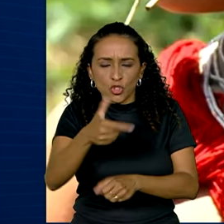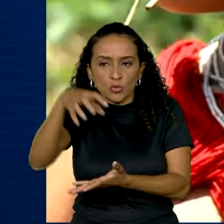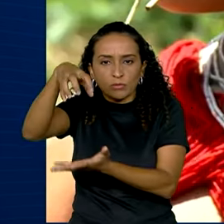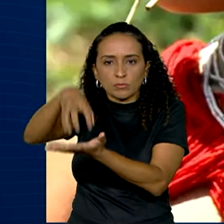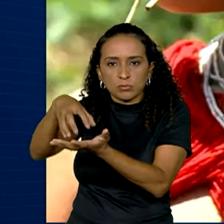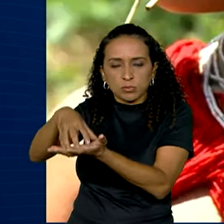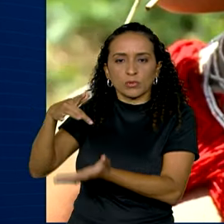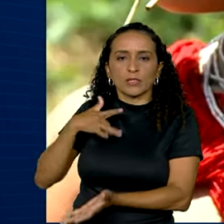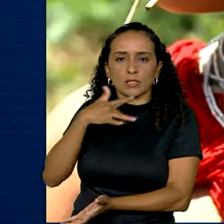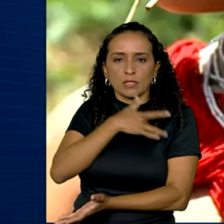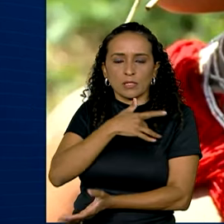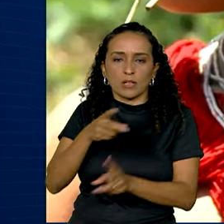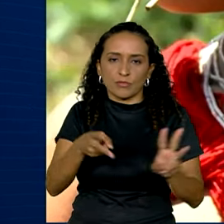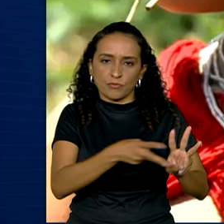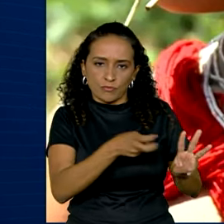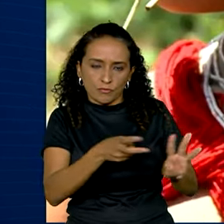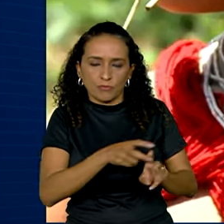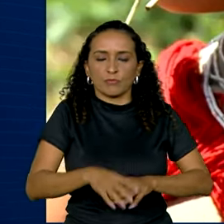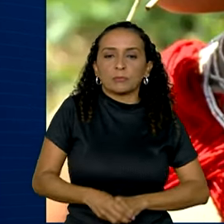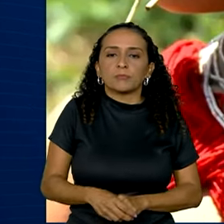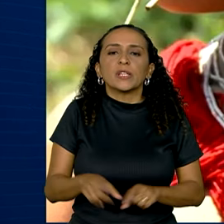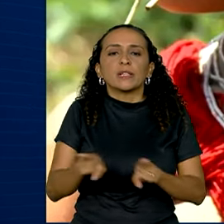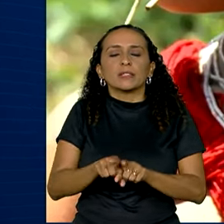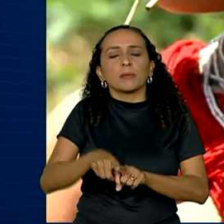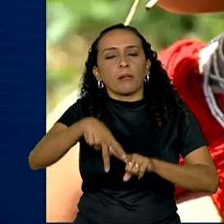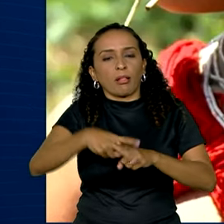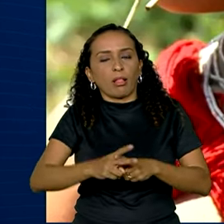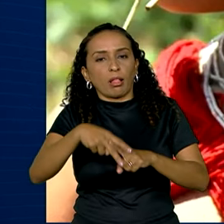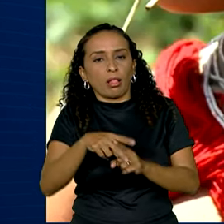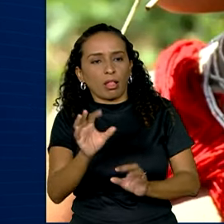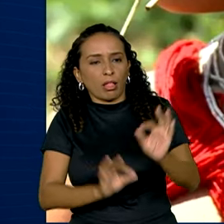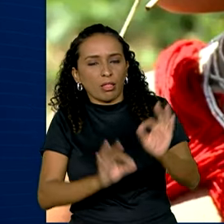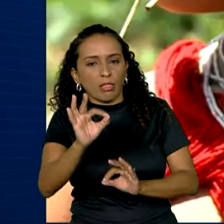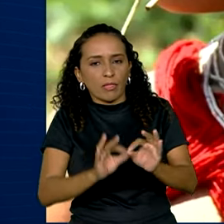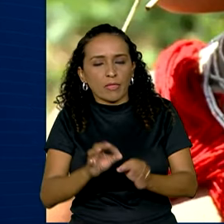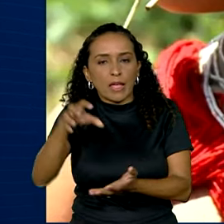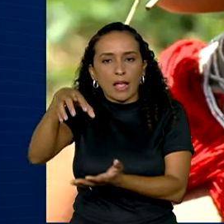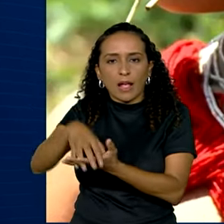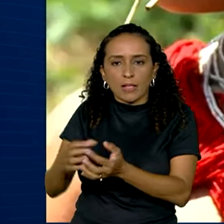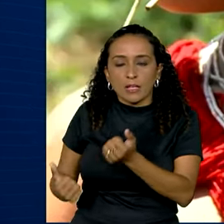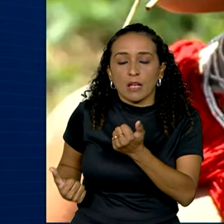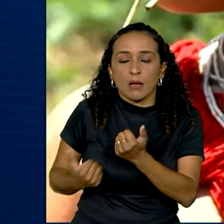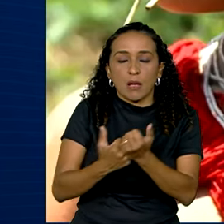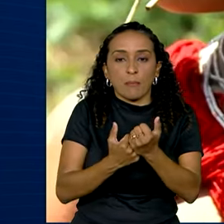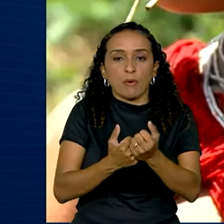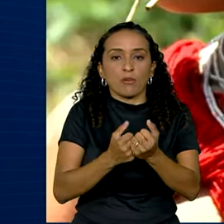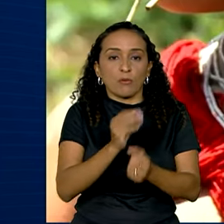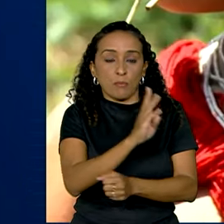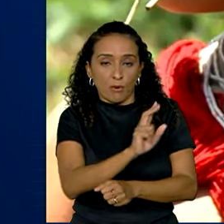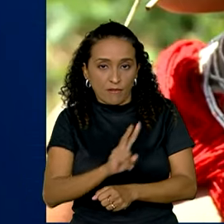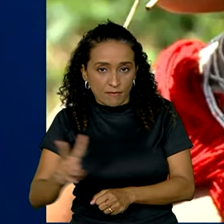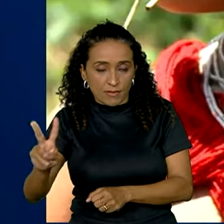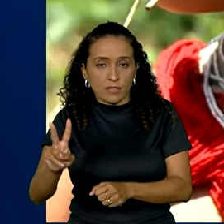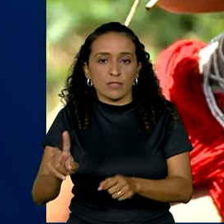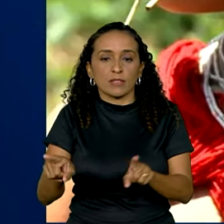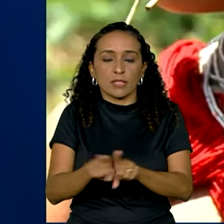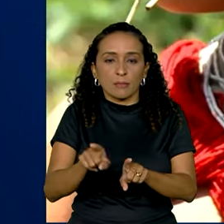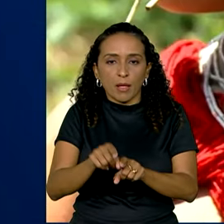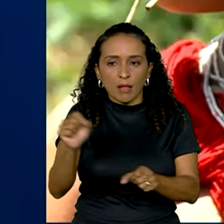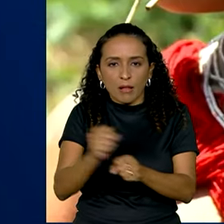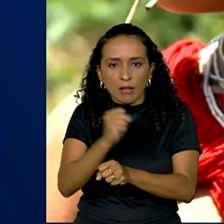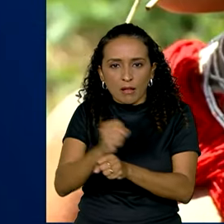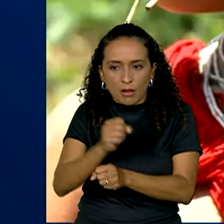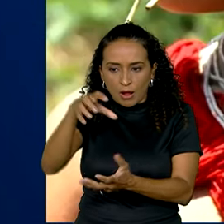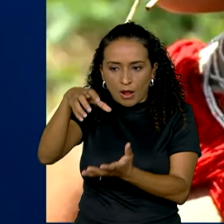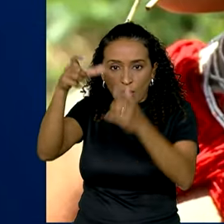básicas de saúde indígena, reforma da Casa de Apoio à Saúde Indígena de Boa Vista e construção de uma estrutura